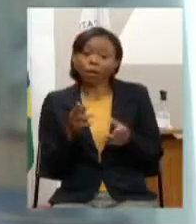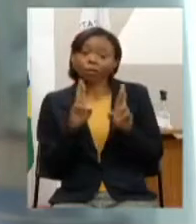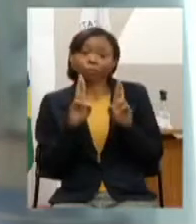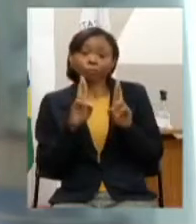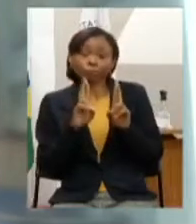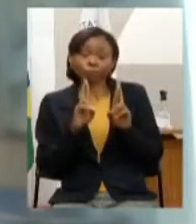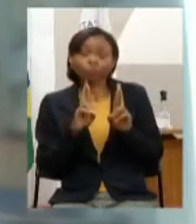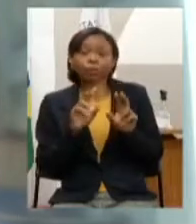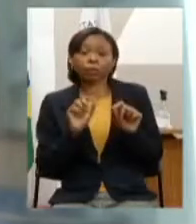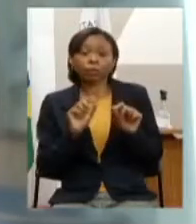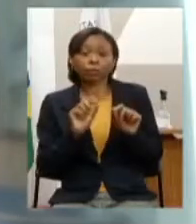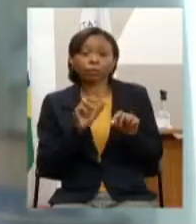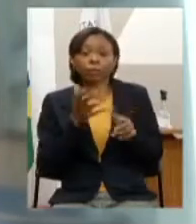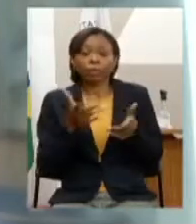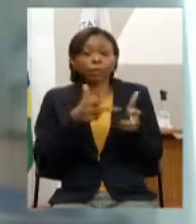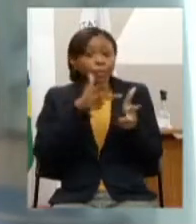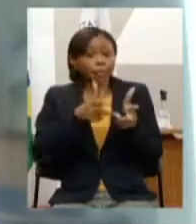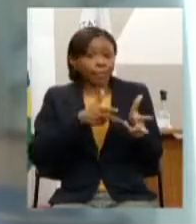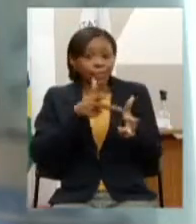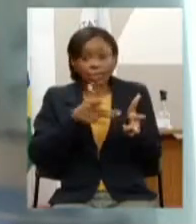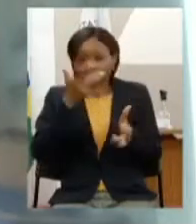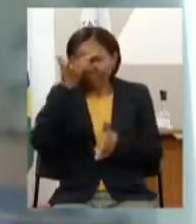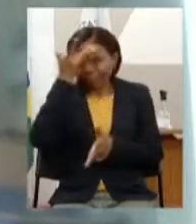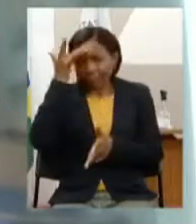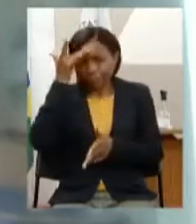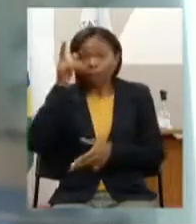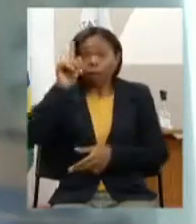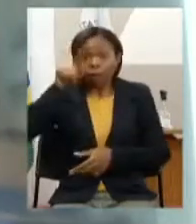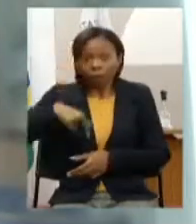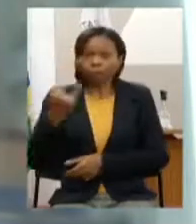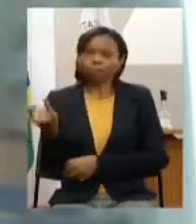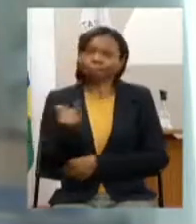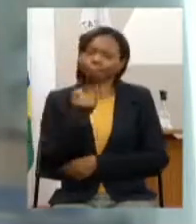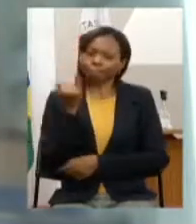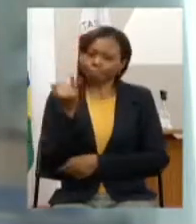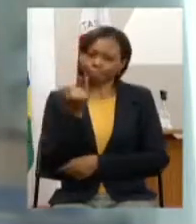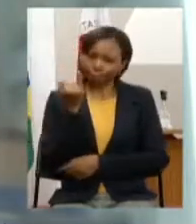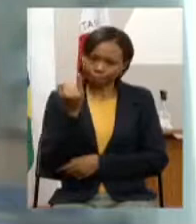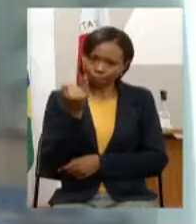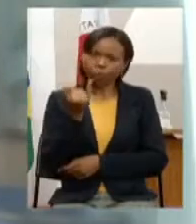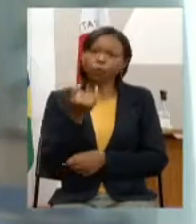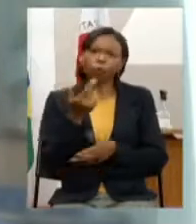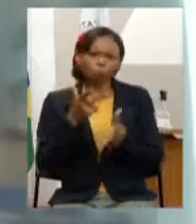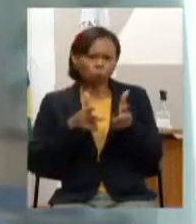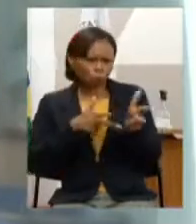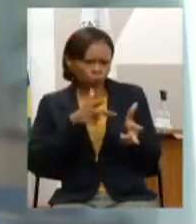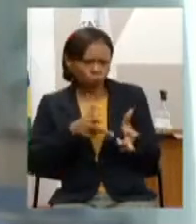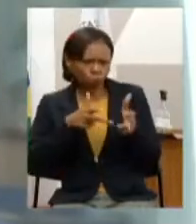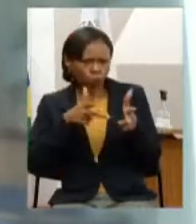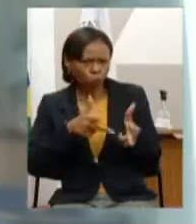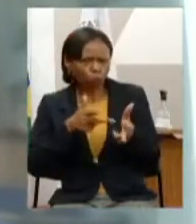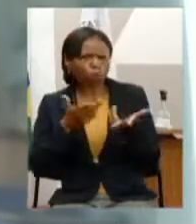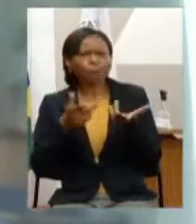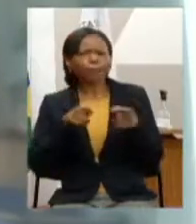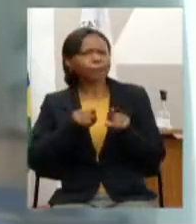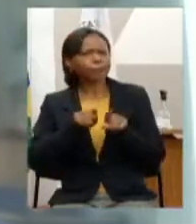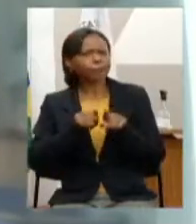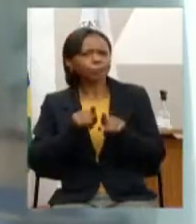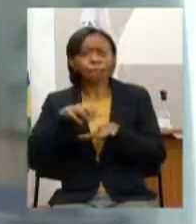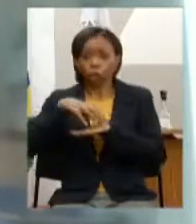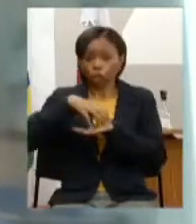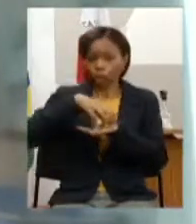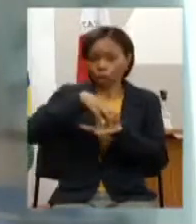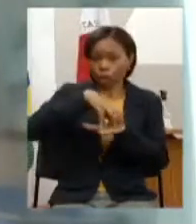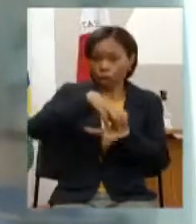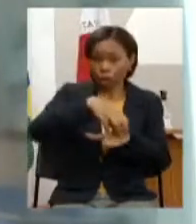ferroviário de passageiros que é importantíssimo e mais não só o transporte ferroviário de cargas de minério